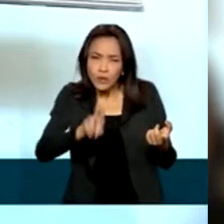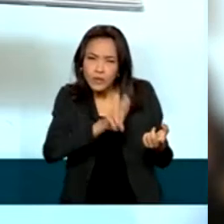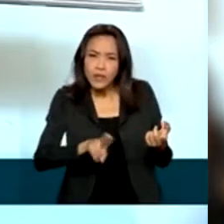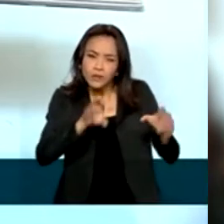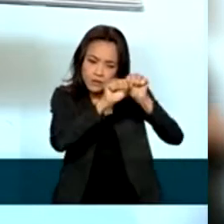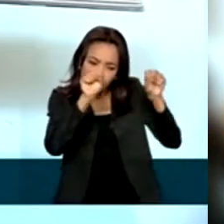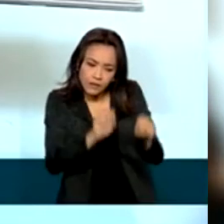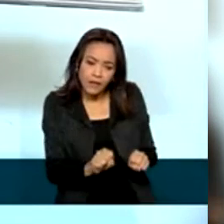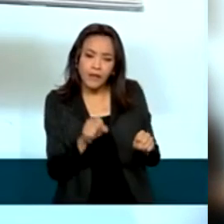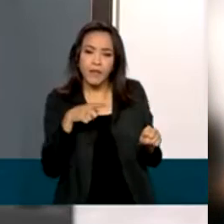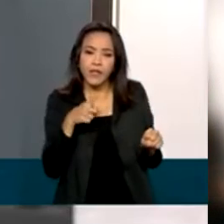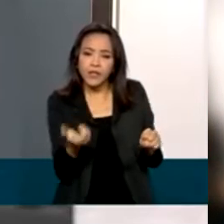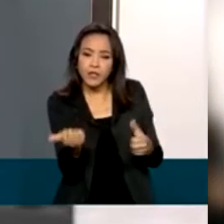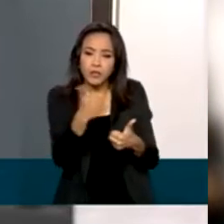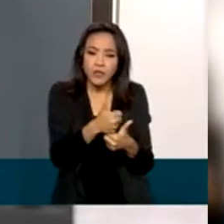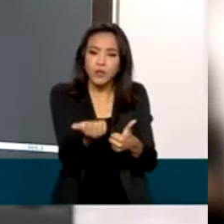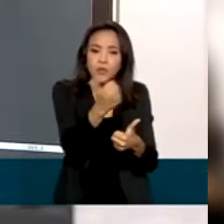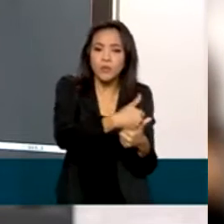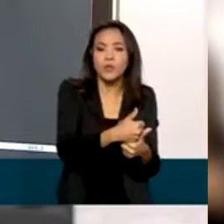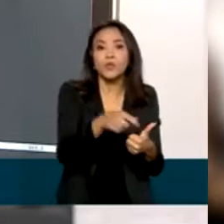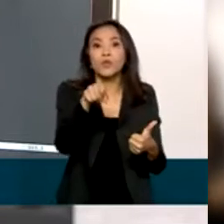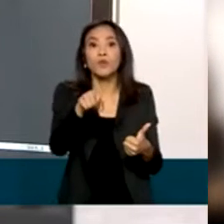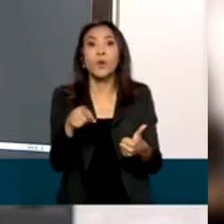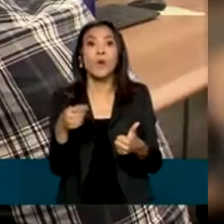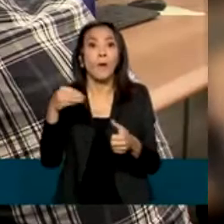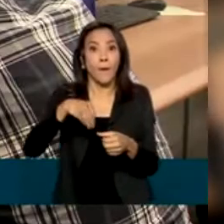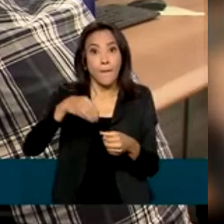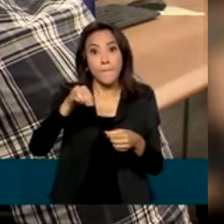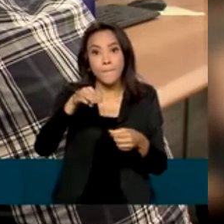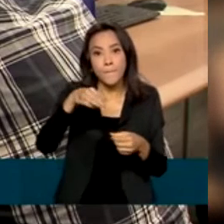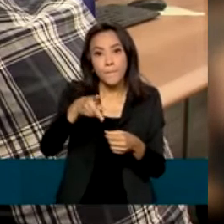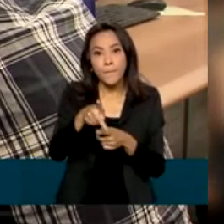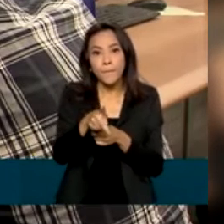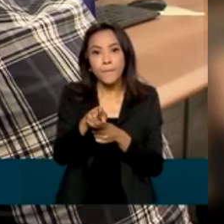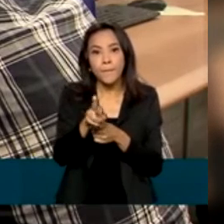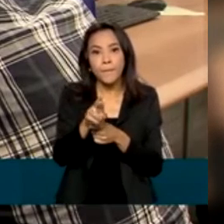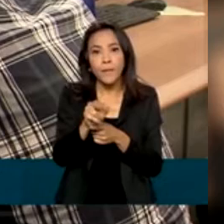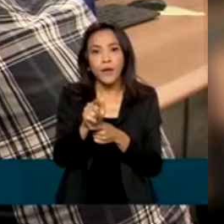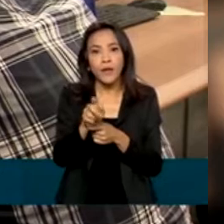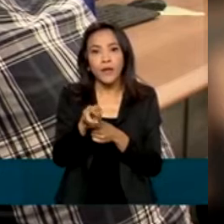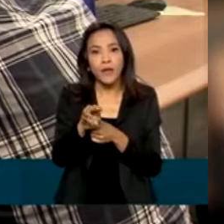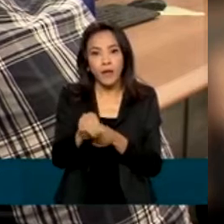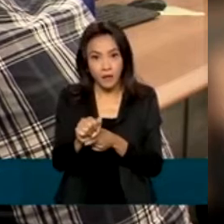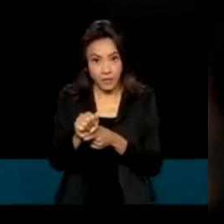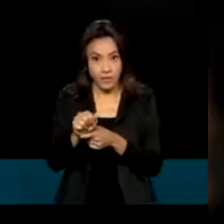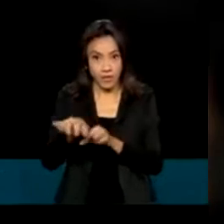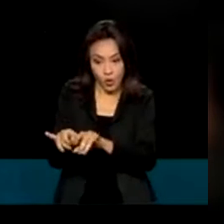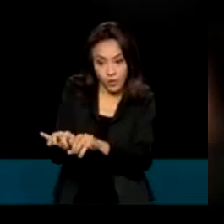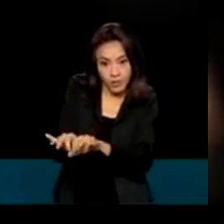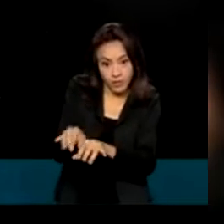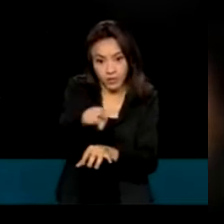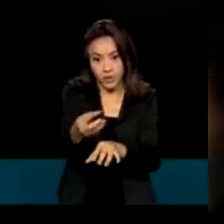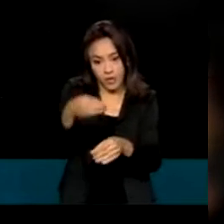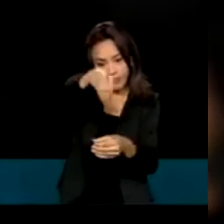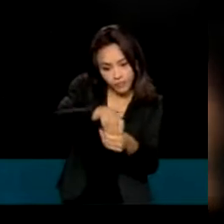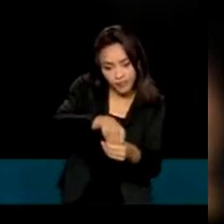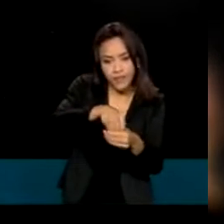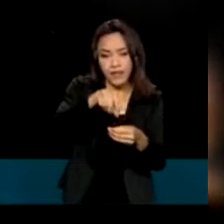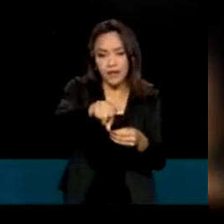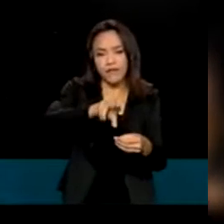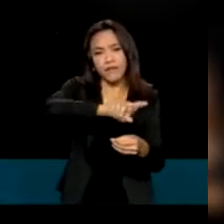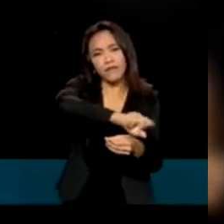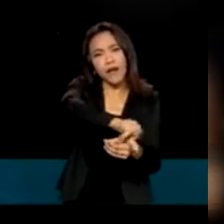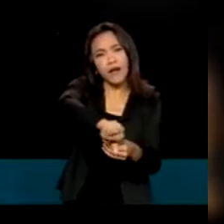substitui partes das peças por programas de computador. O V-Cube 1 surgiu como um demonstrador, mas tem uma série de